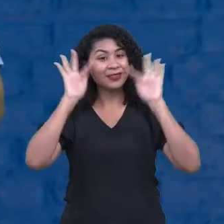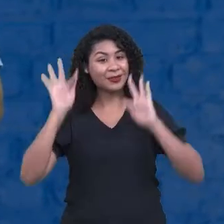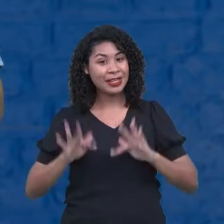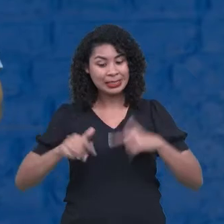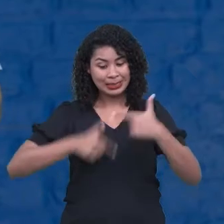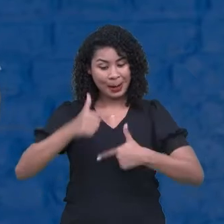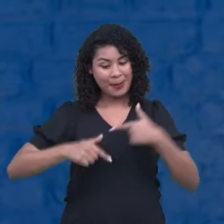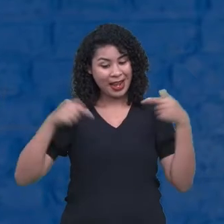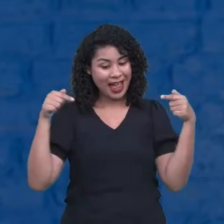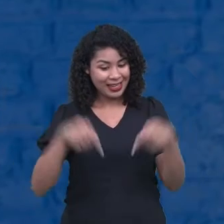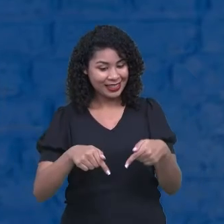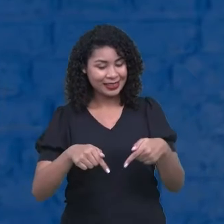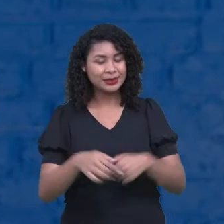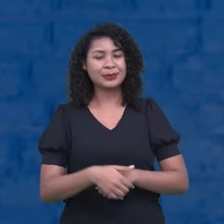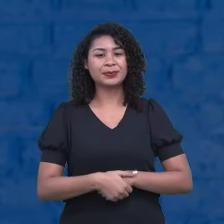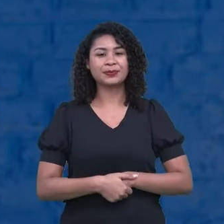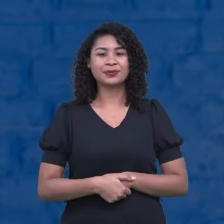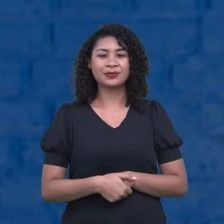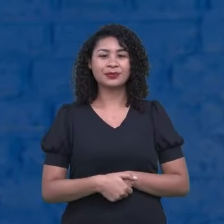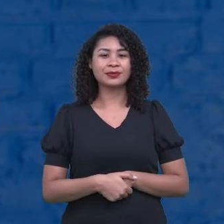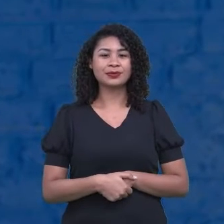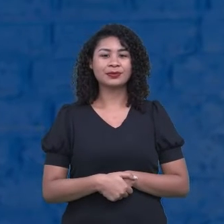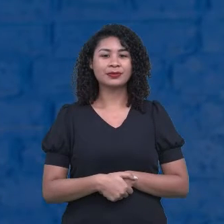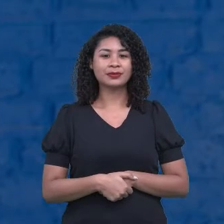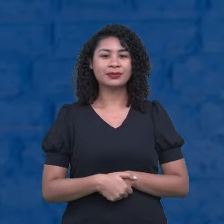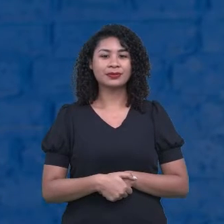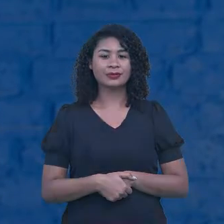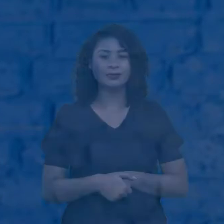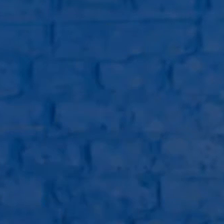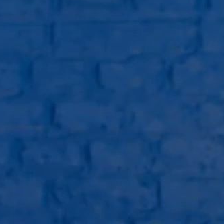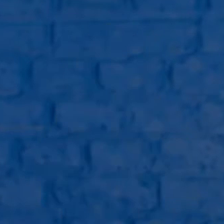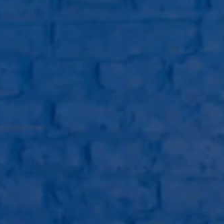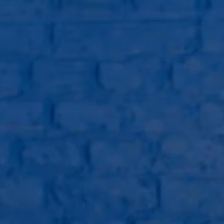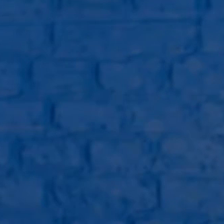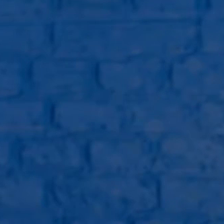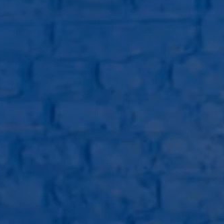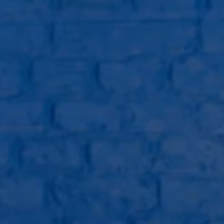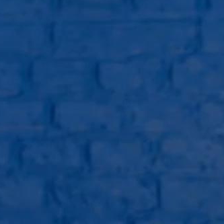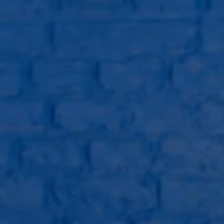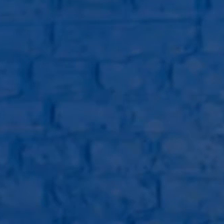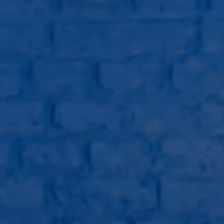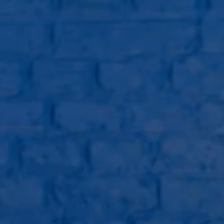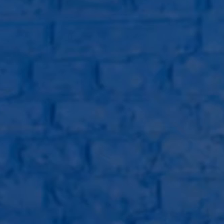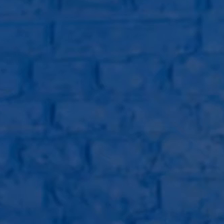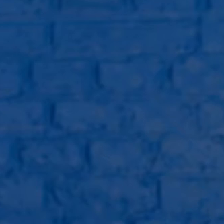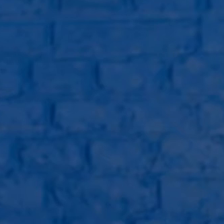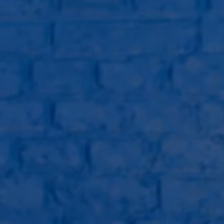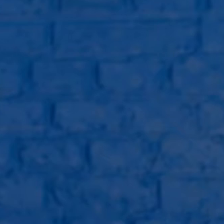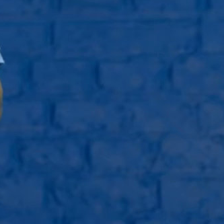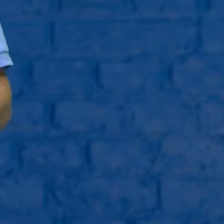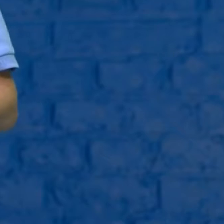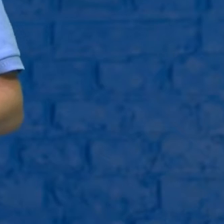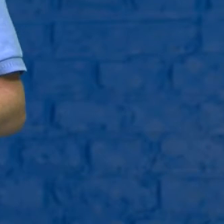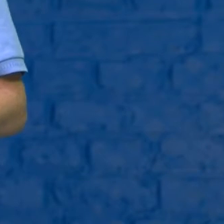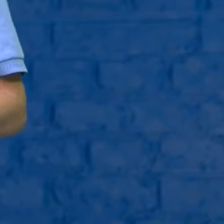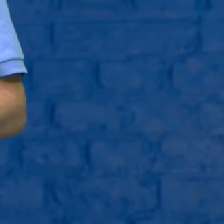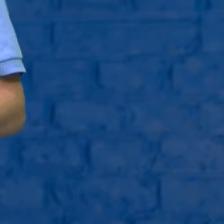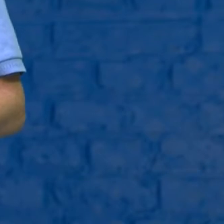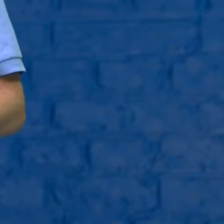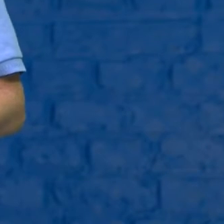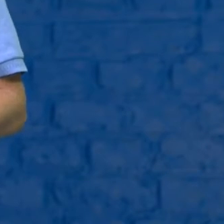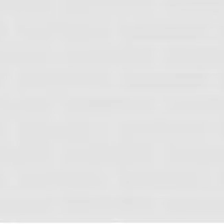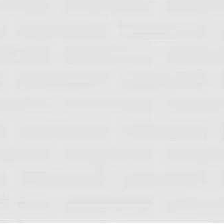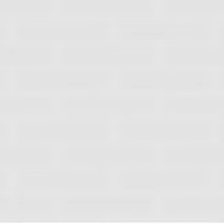aqui. Então, o método de estudo também vai te ajudar no teu projeto de vida. E eu trouxe aqui uma frase muito